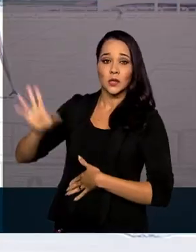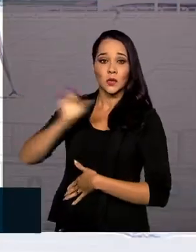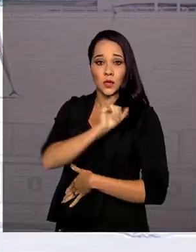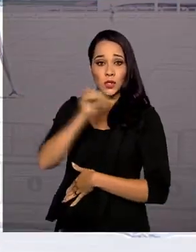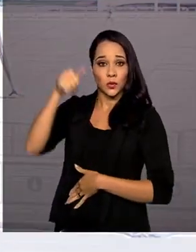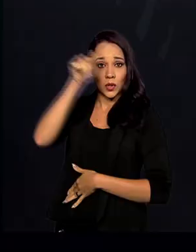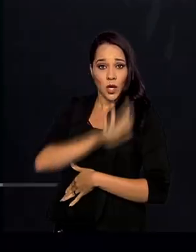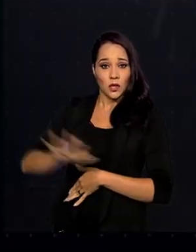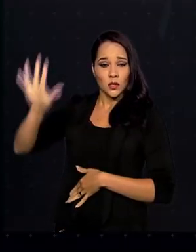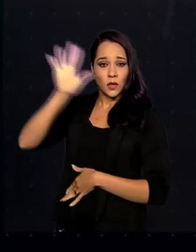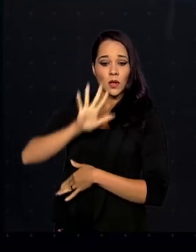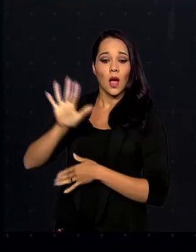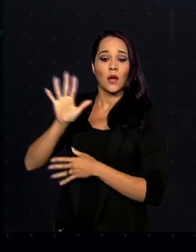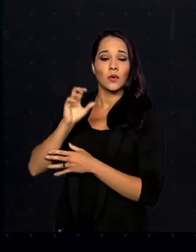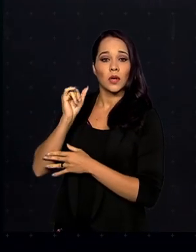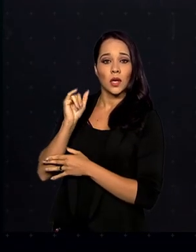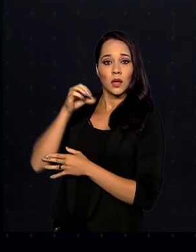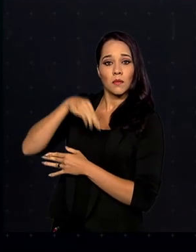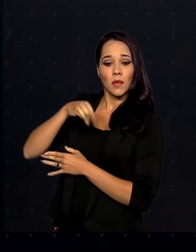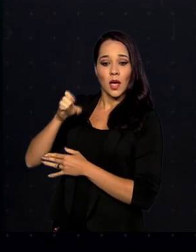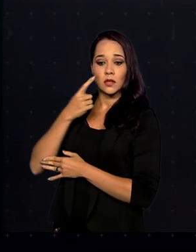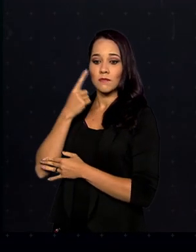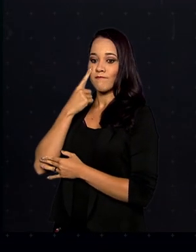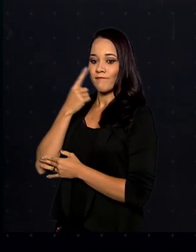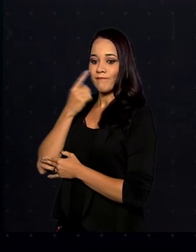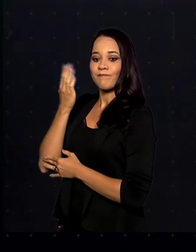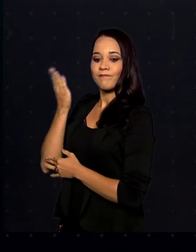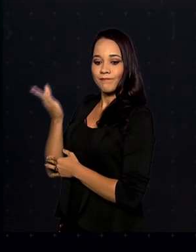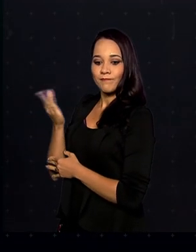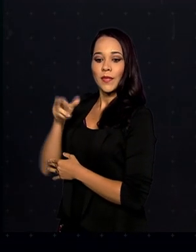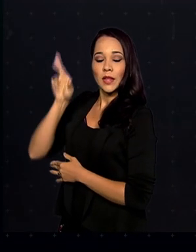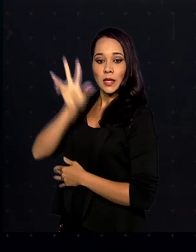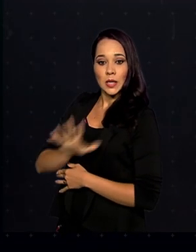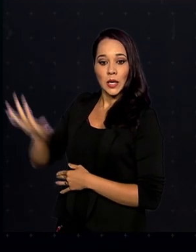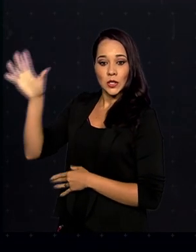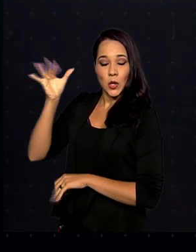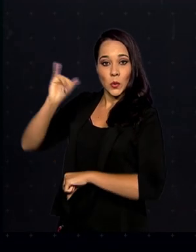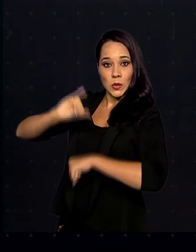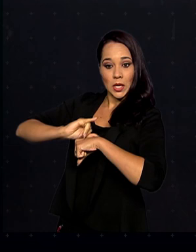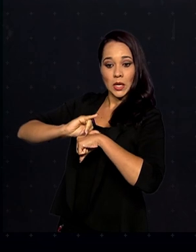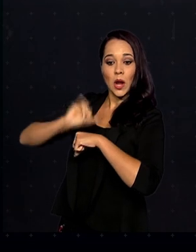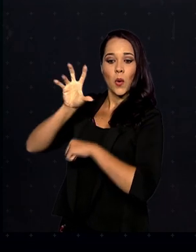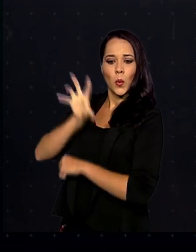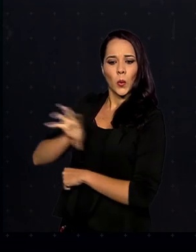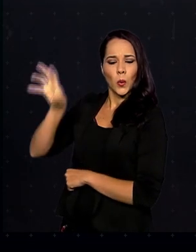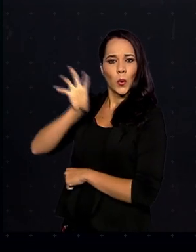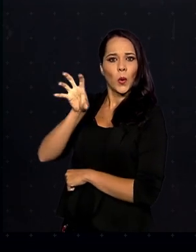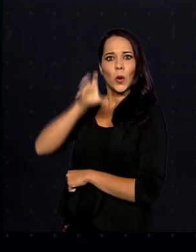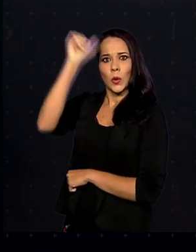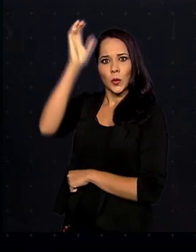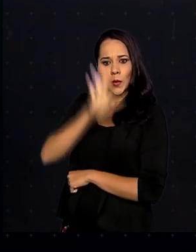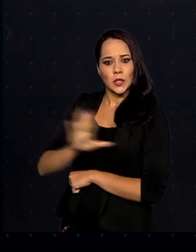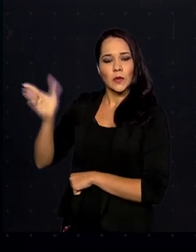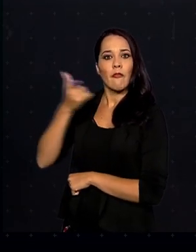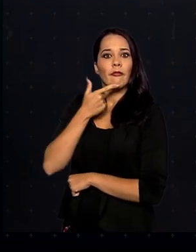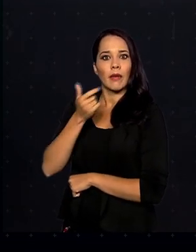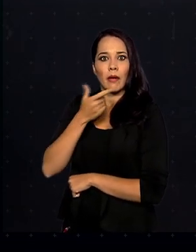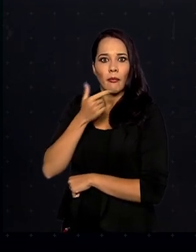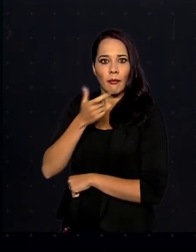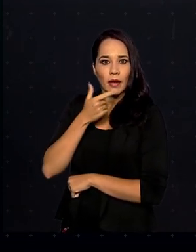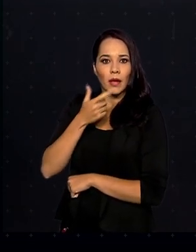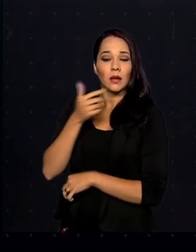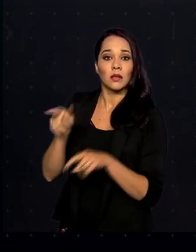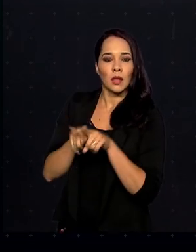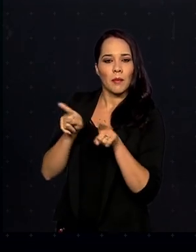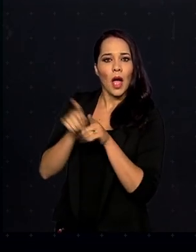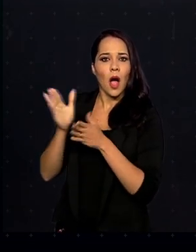Nacional de Meteorologia, o IMET, é possível ver justamente nessa região central que o país está todo em vermelho e também boa